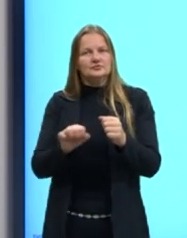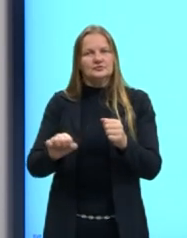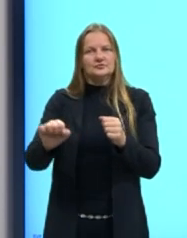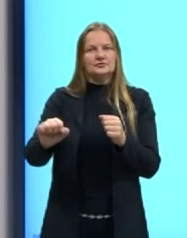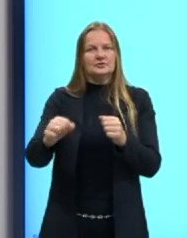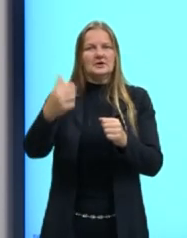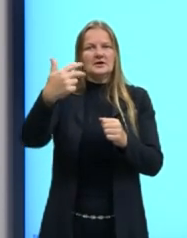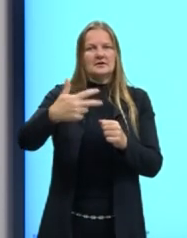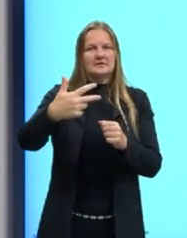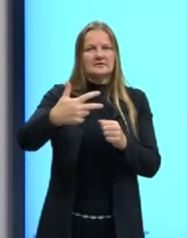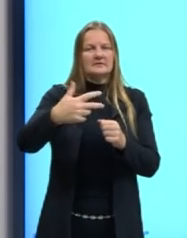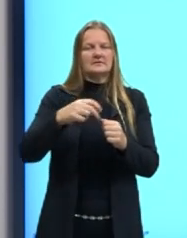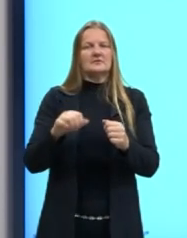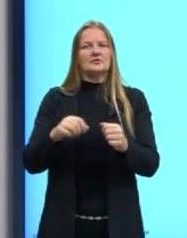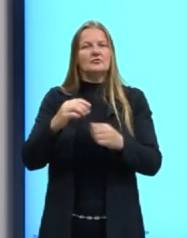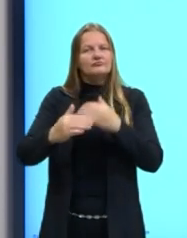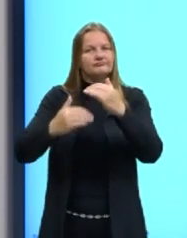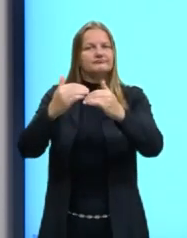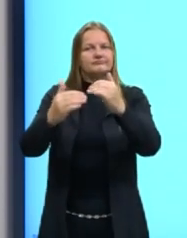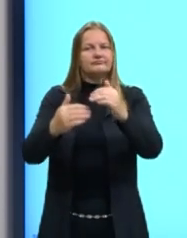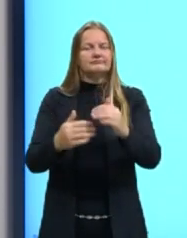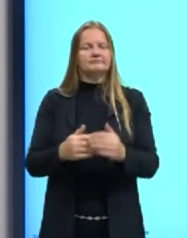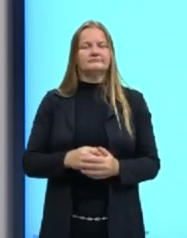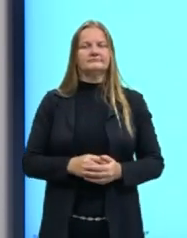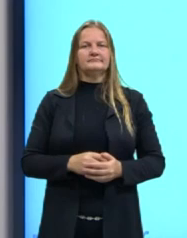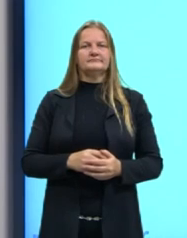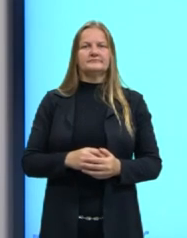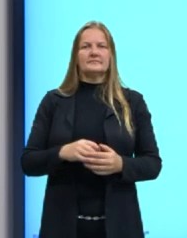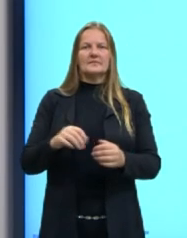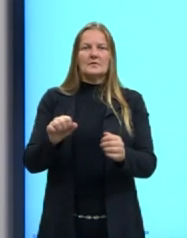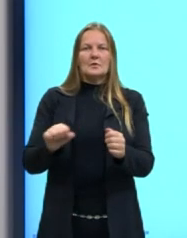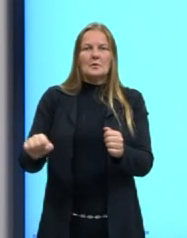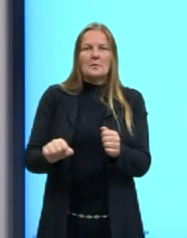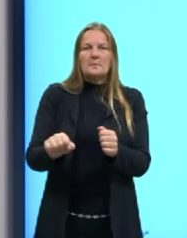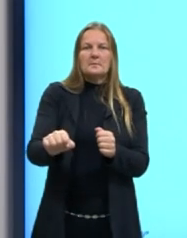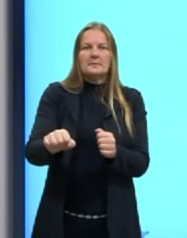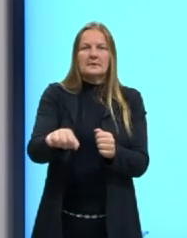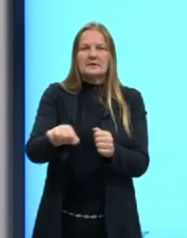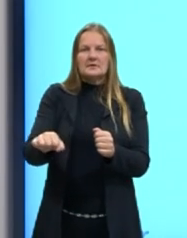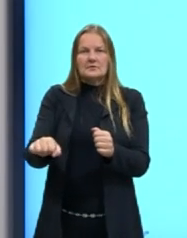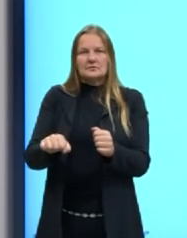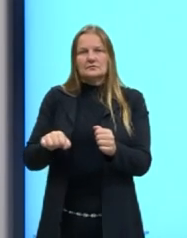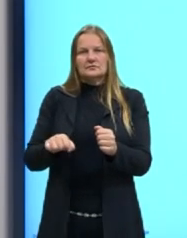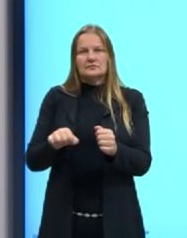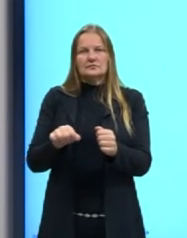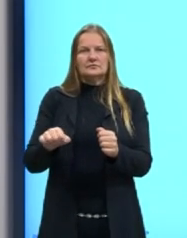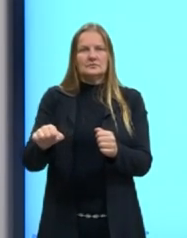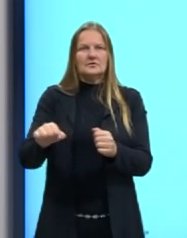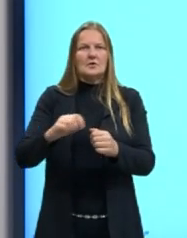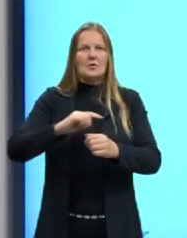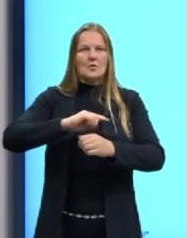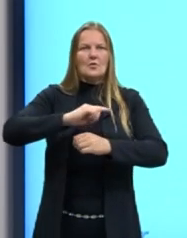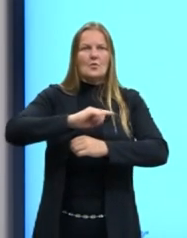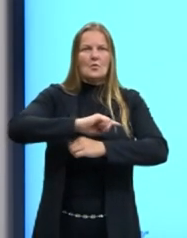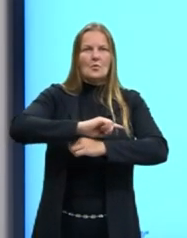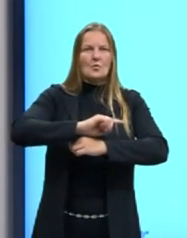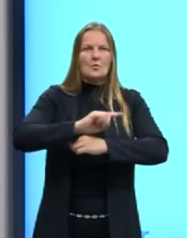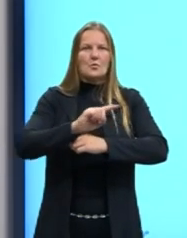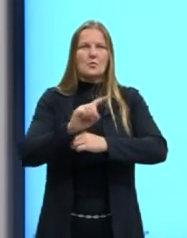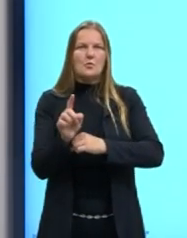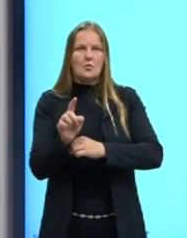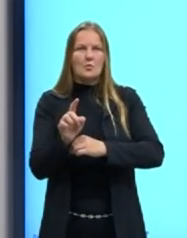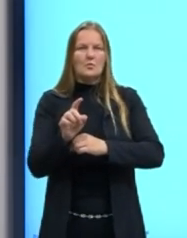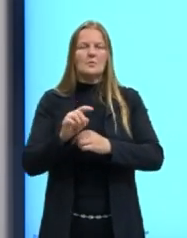terceira e assim por diante. Então, as marchas, conforme vai passando, você consegue aumentar a velocidade.